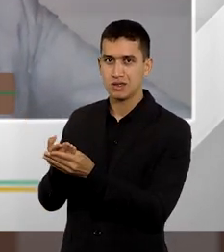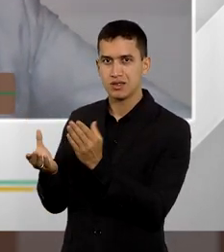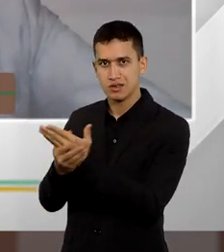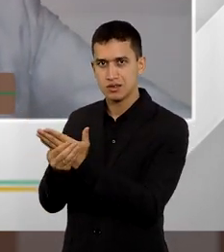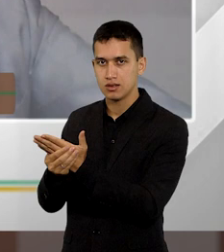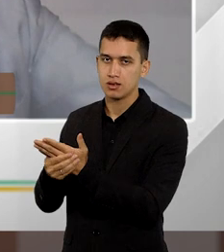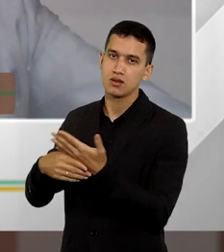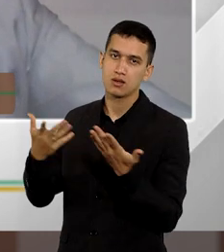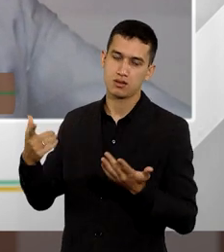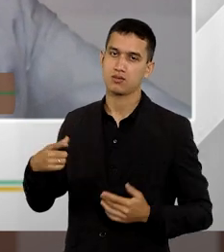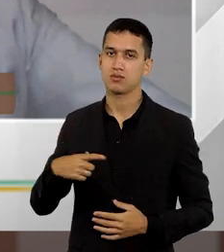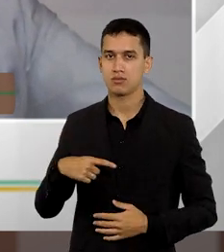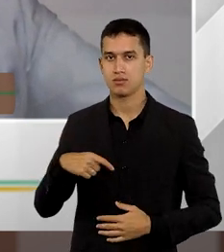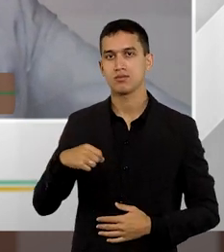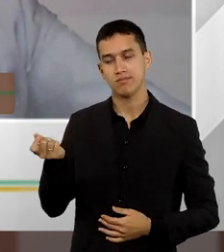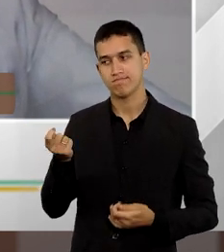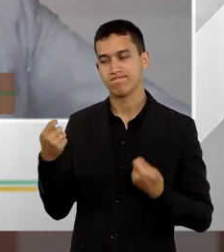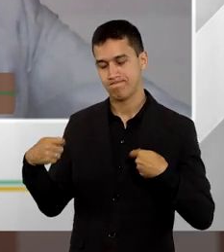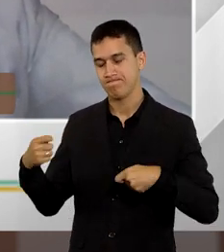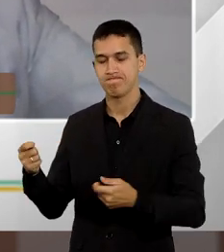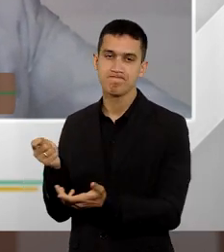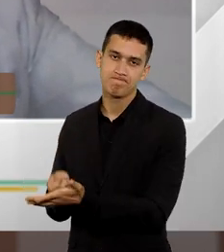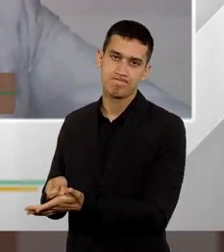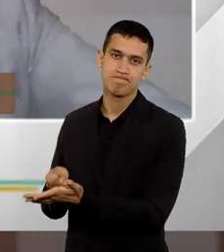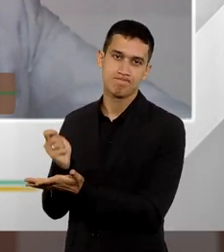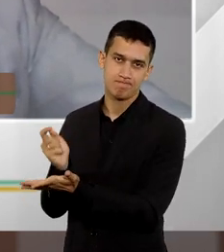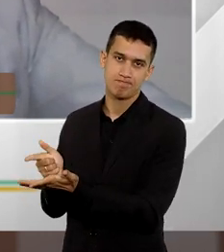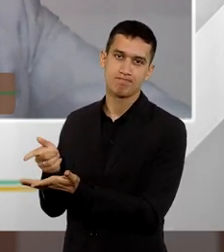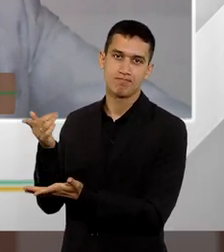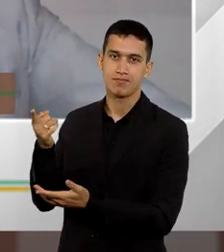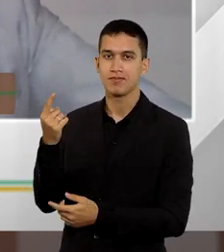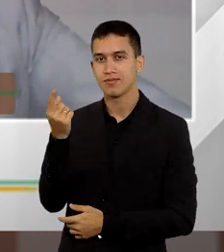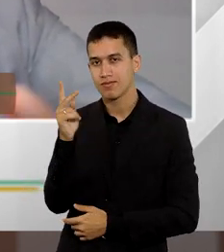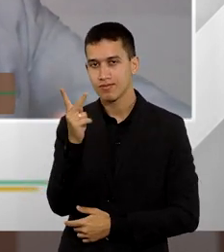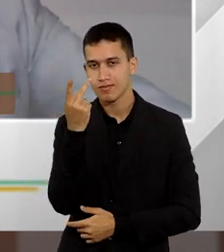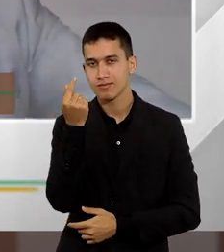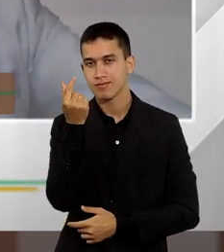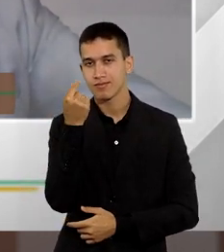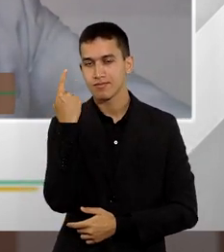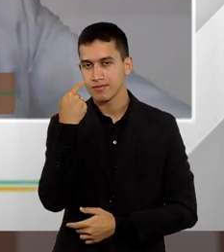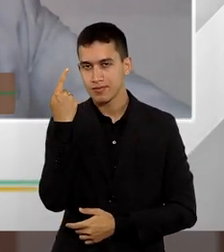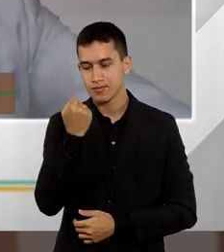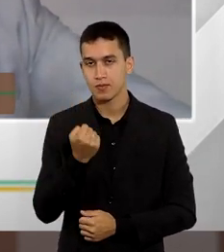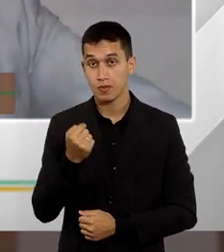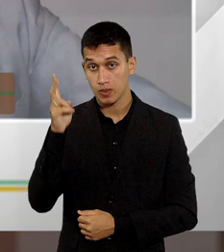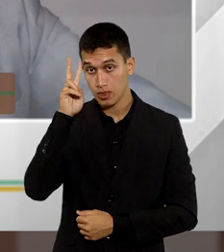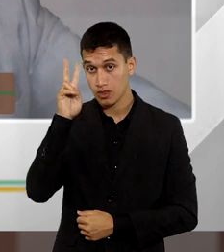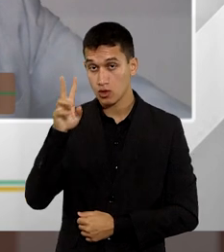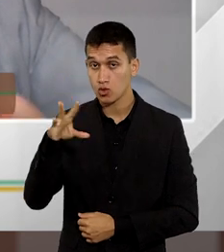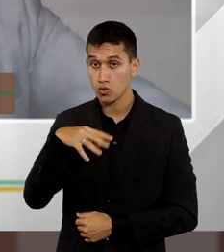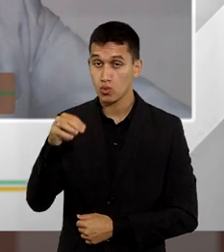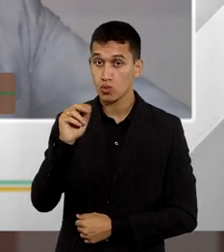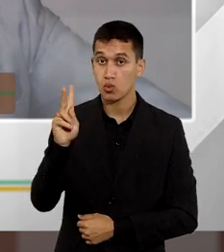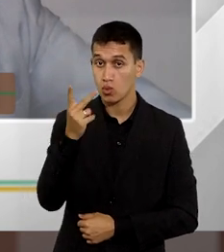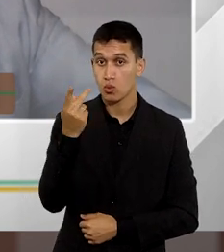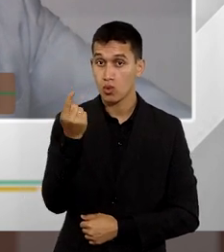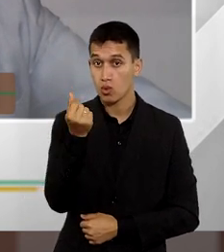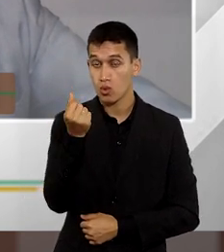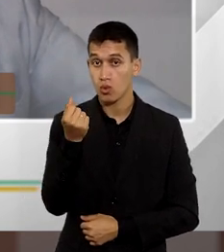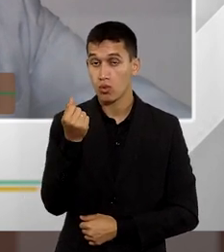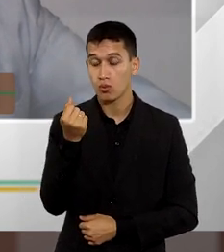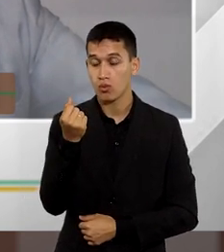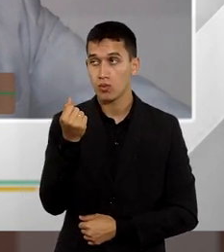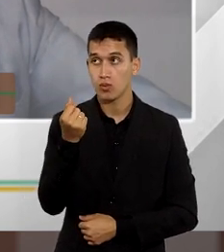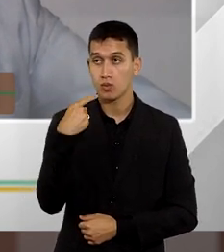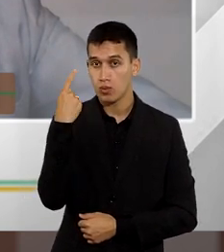de honorários. Lembrando que a criação dos honorários de sucumbenciais, como bem